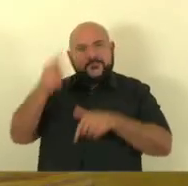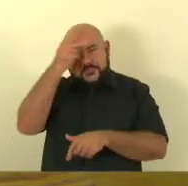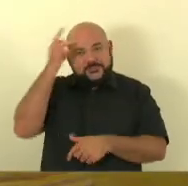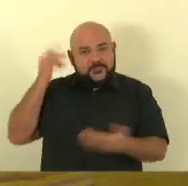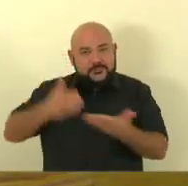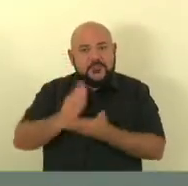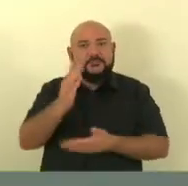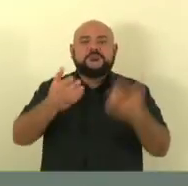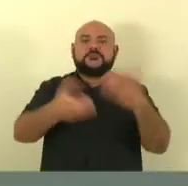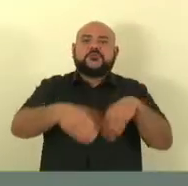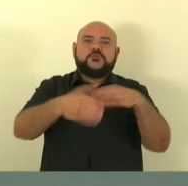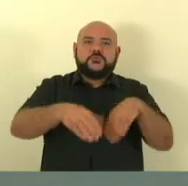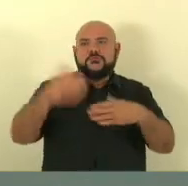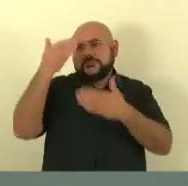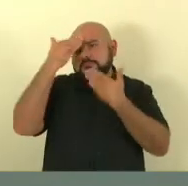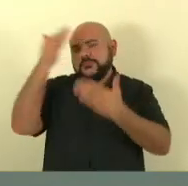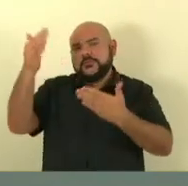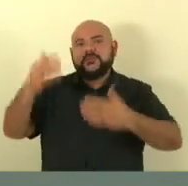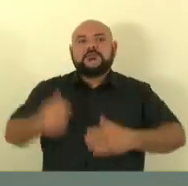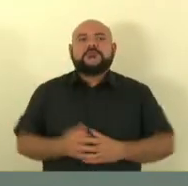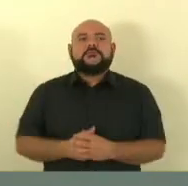Nosso muito obrigado, nosso respeito.